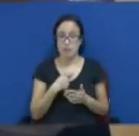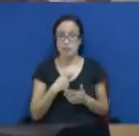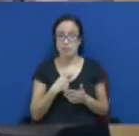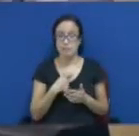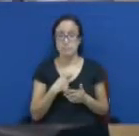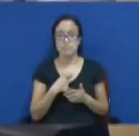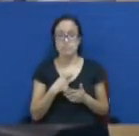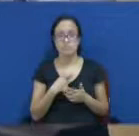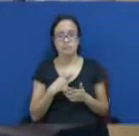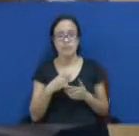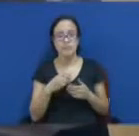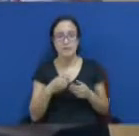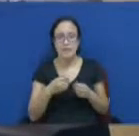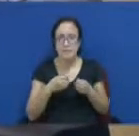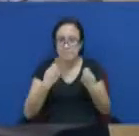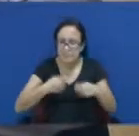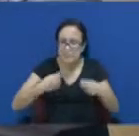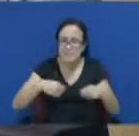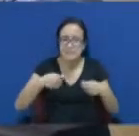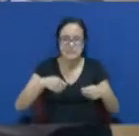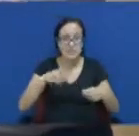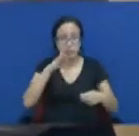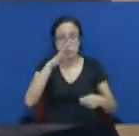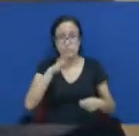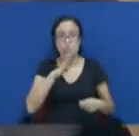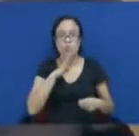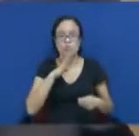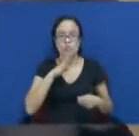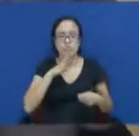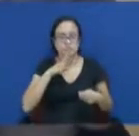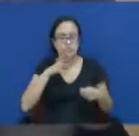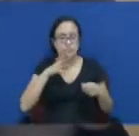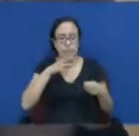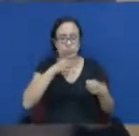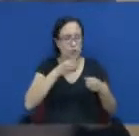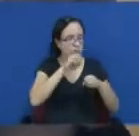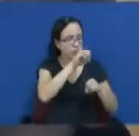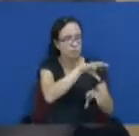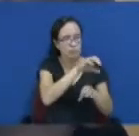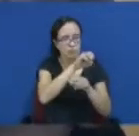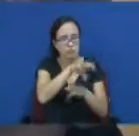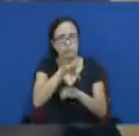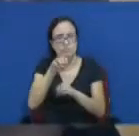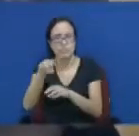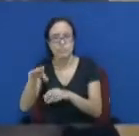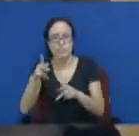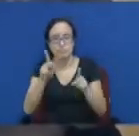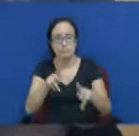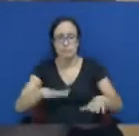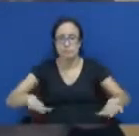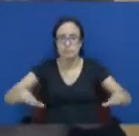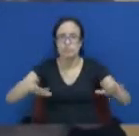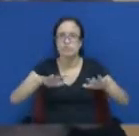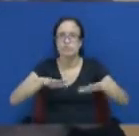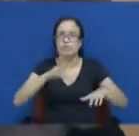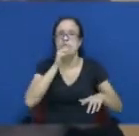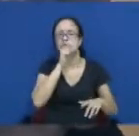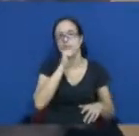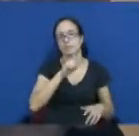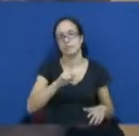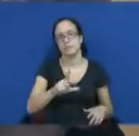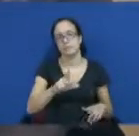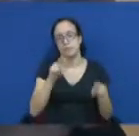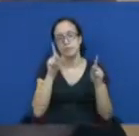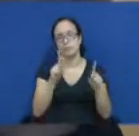do conhecimento, da experiência que tem os senhores e as senhoras. Salvo engano, aqui está presente